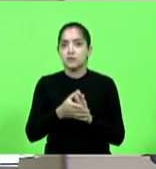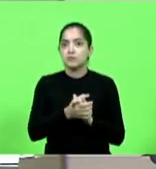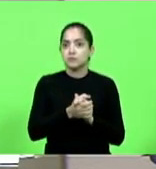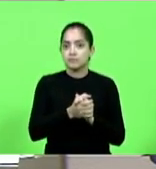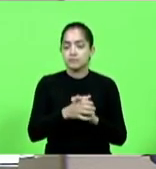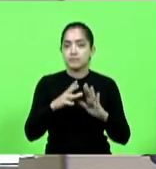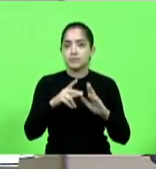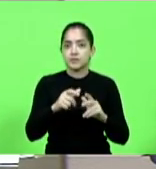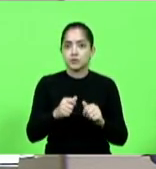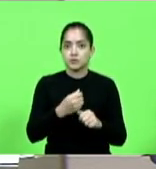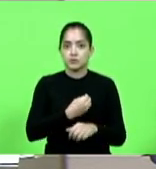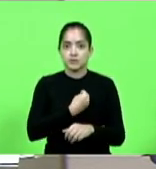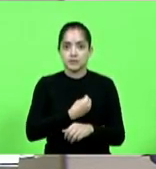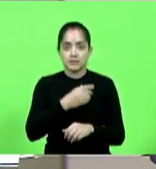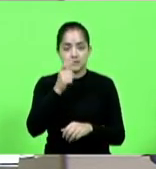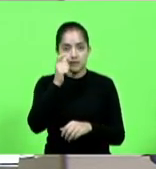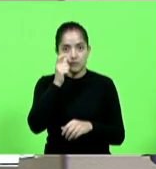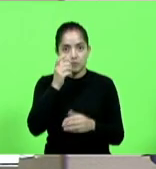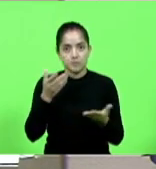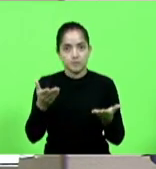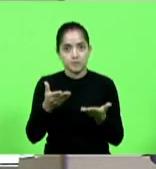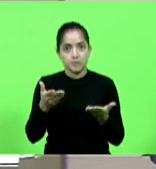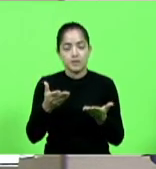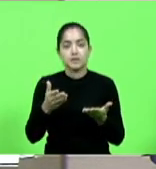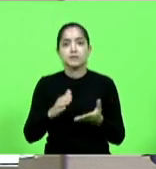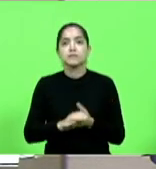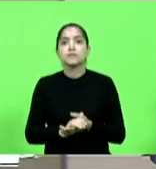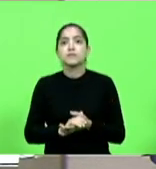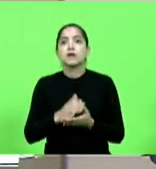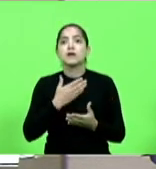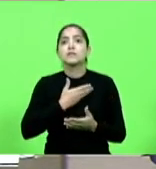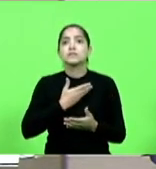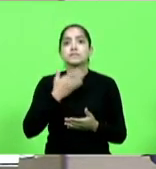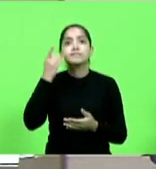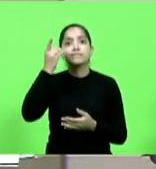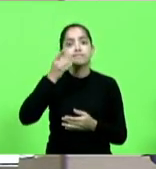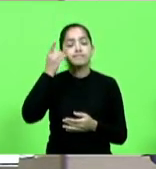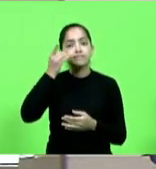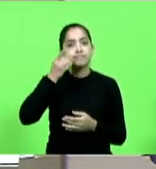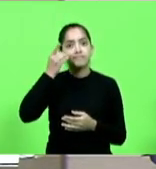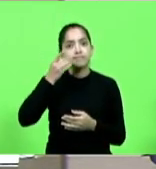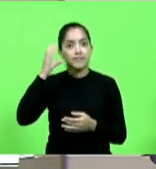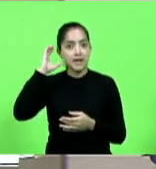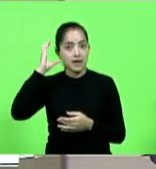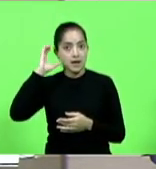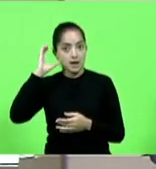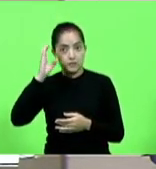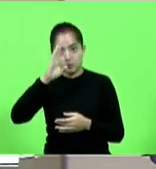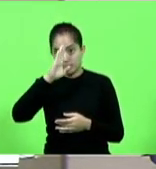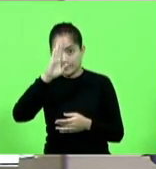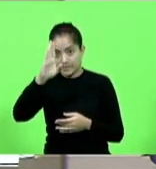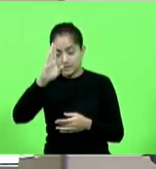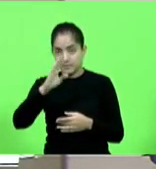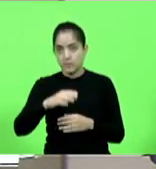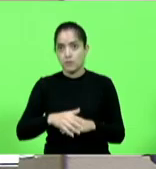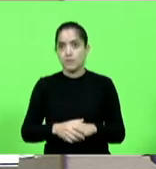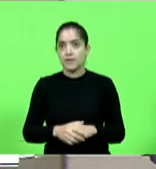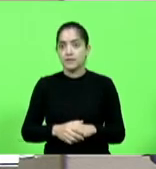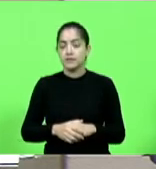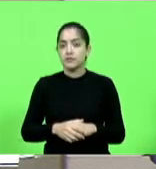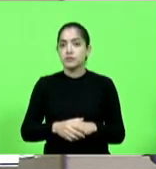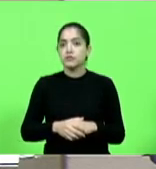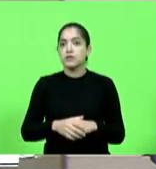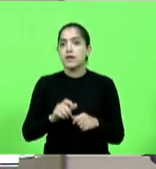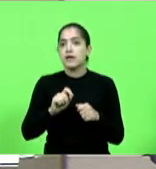que acompanham aqui em plenário colegas deputados dizer que a rádio principalmente a rádio ela faz